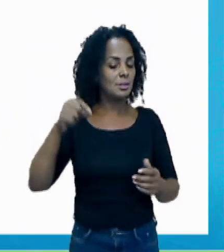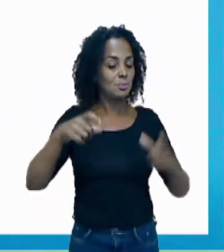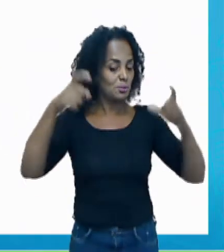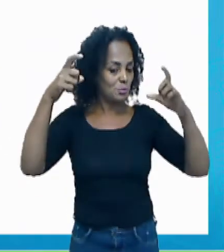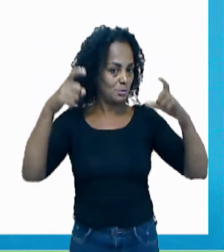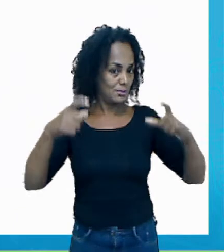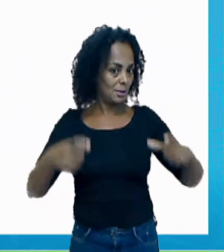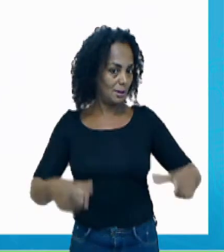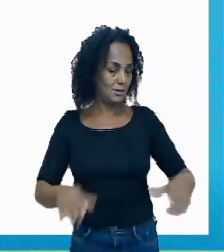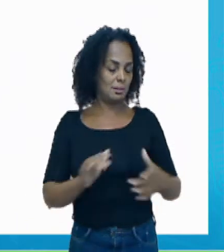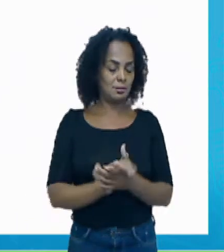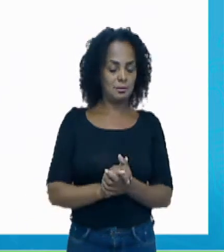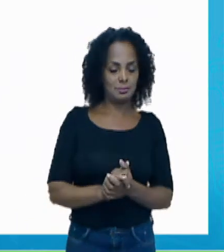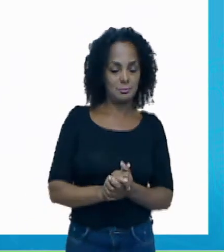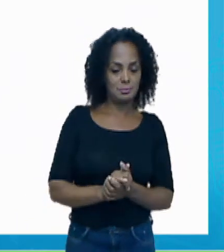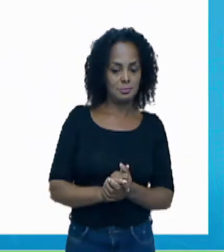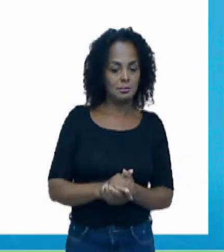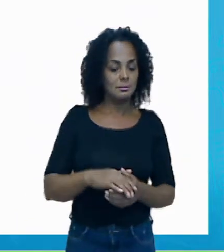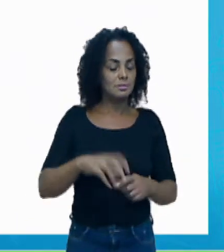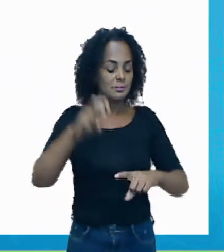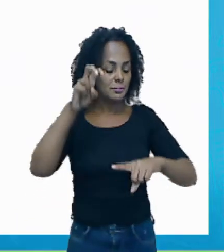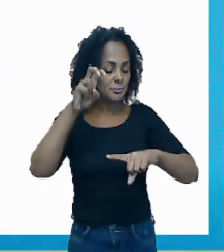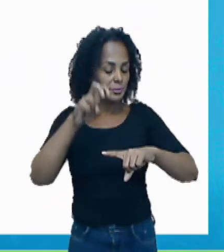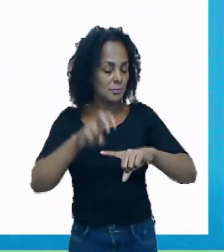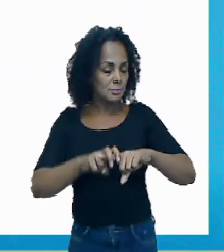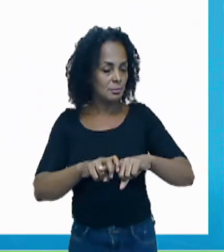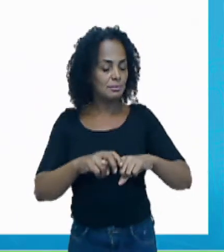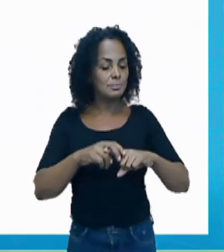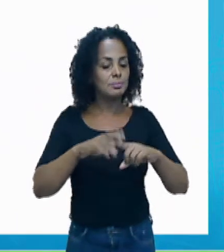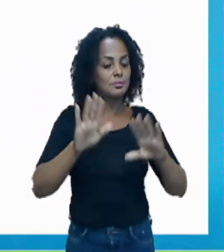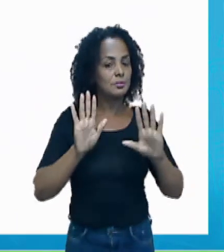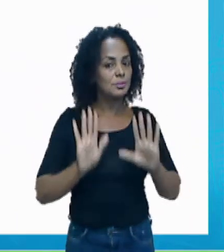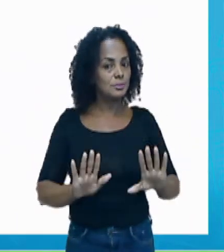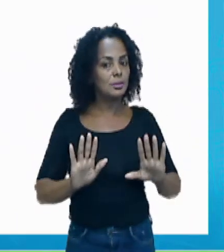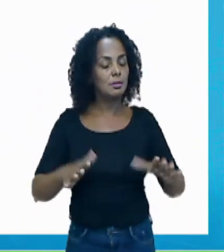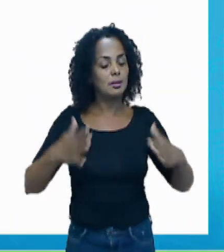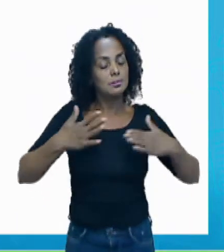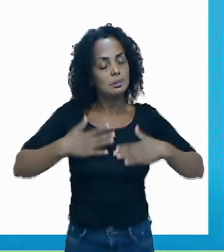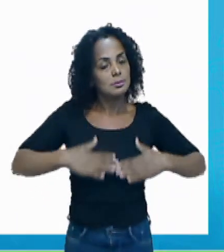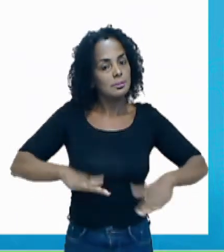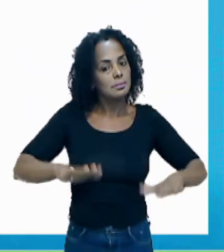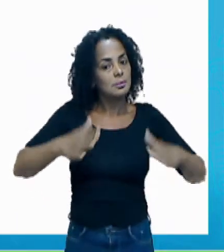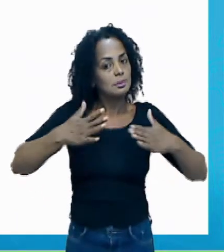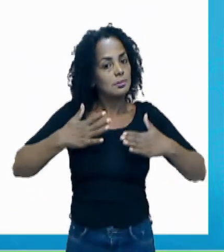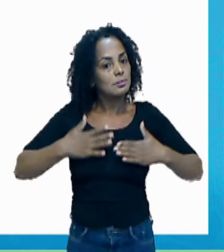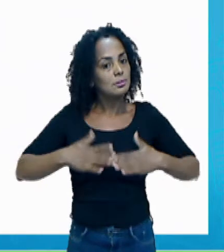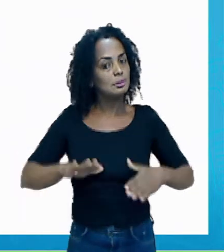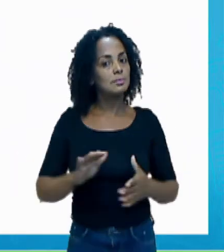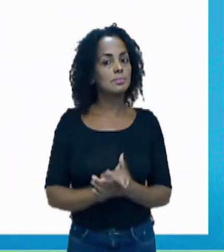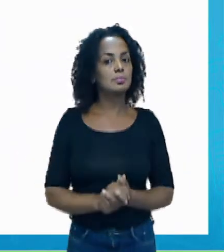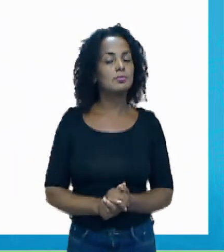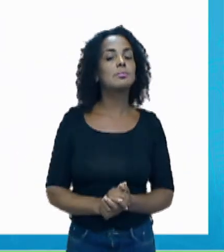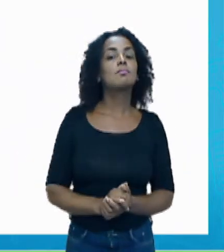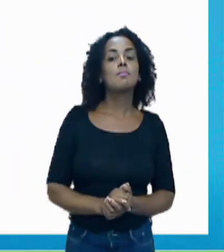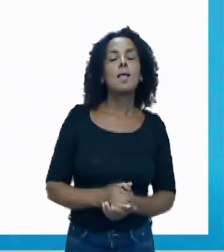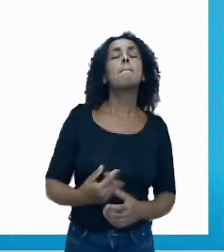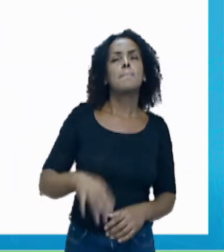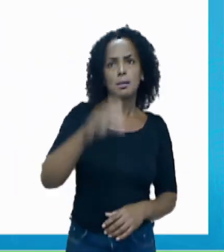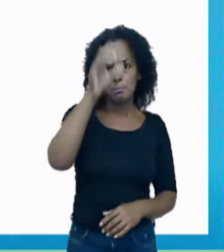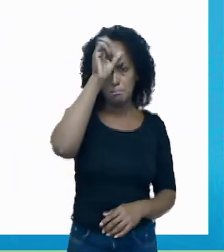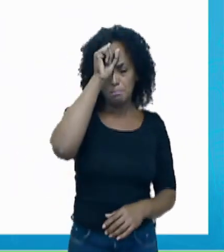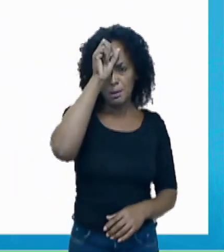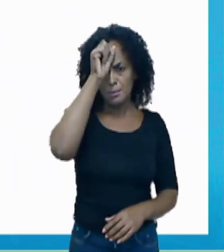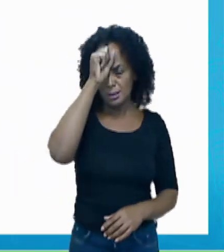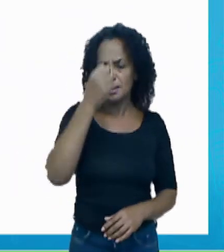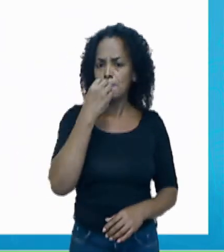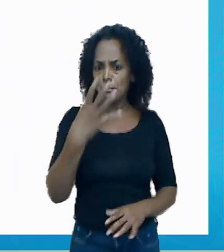para você sentar e ficar tranquilo, não é mesmo? Para um bom aprendizado.